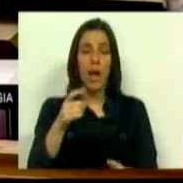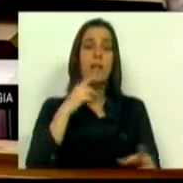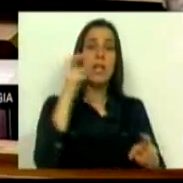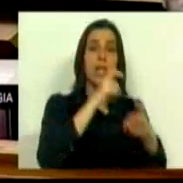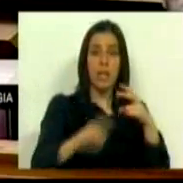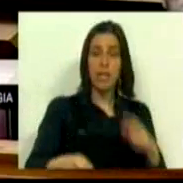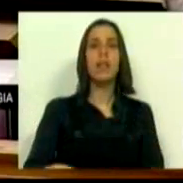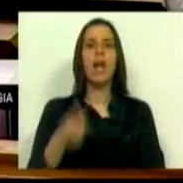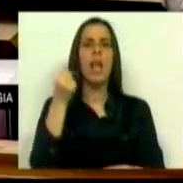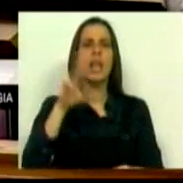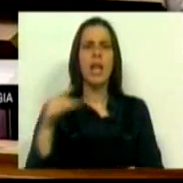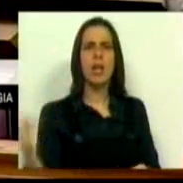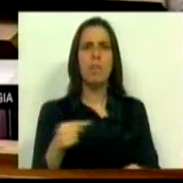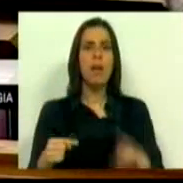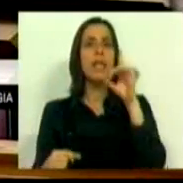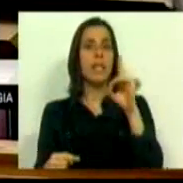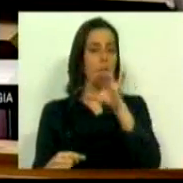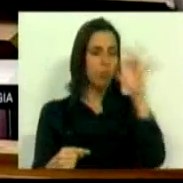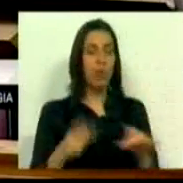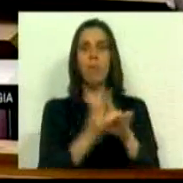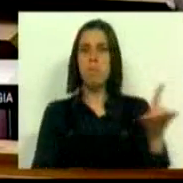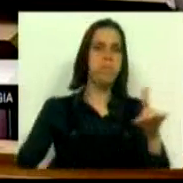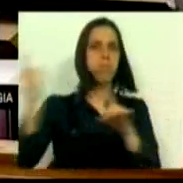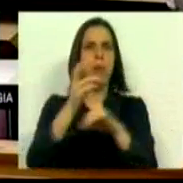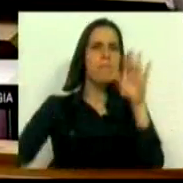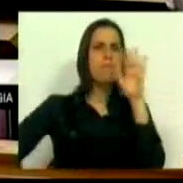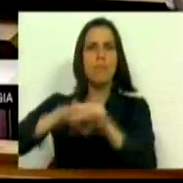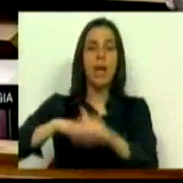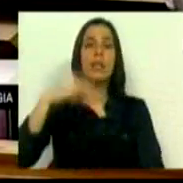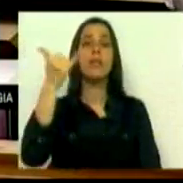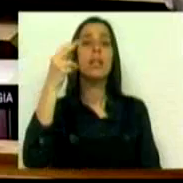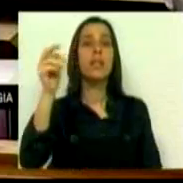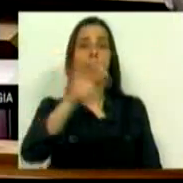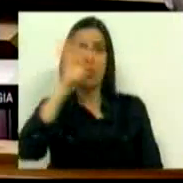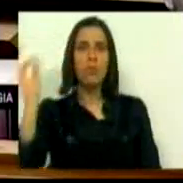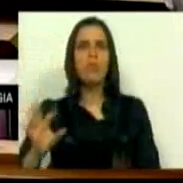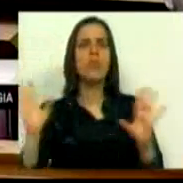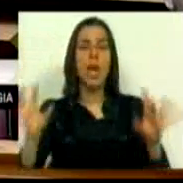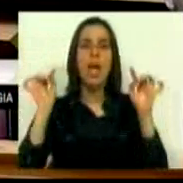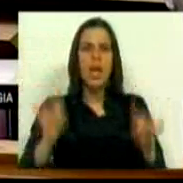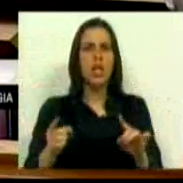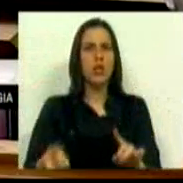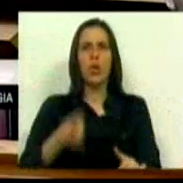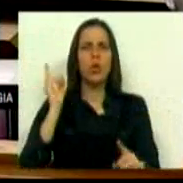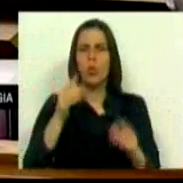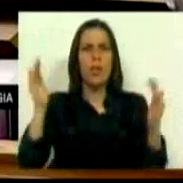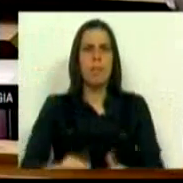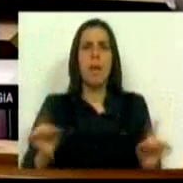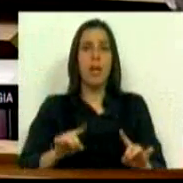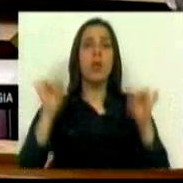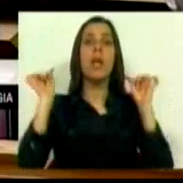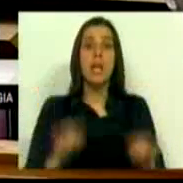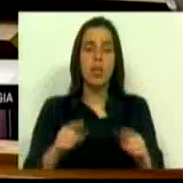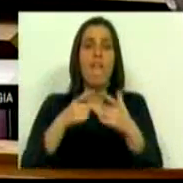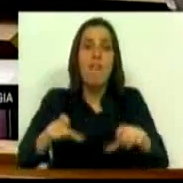eletricidade da taxa mínima, que era 6%, para a taxa máxima, que era 23%. E isto não foi disso menos, porque